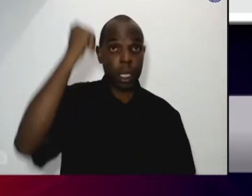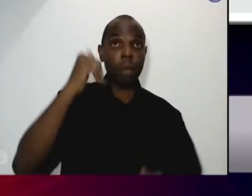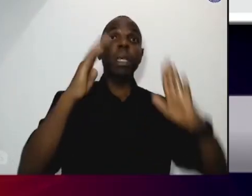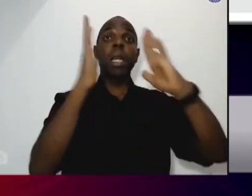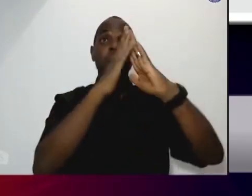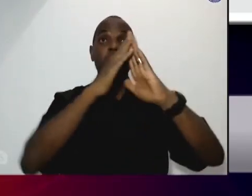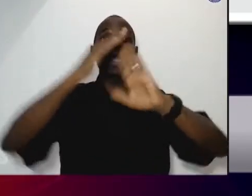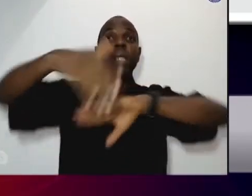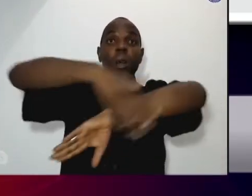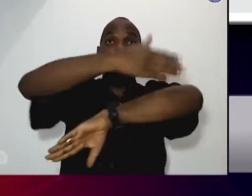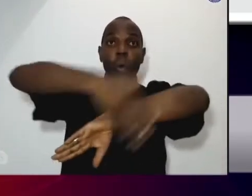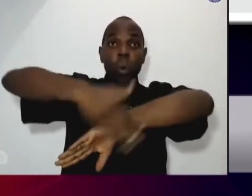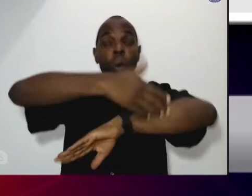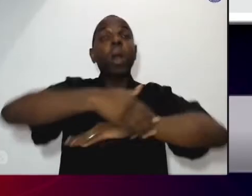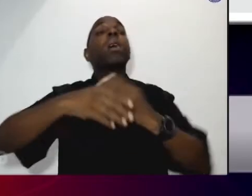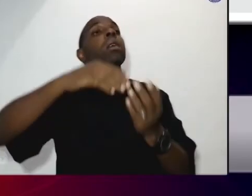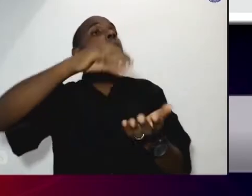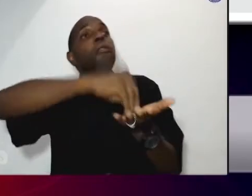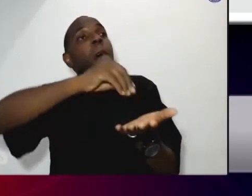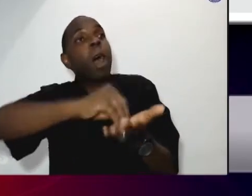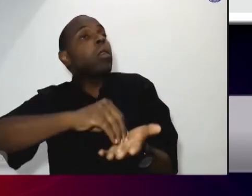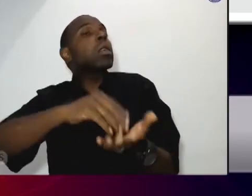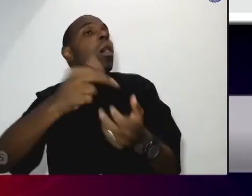precisam e onde trabalham.